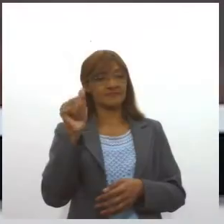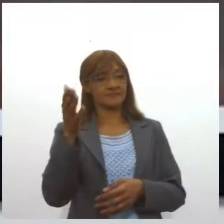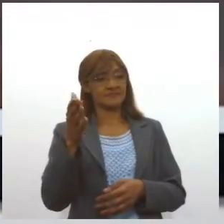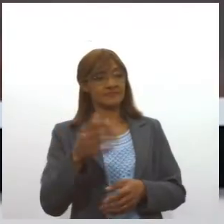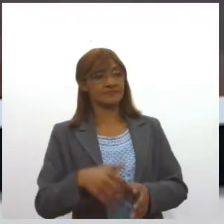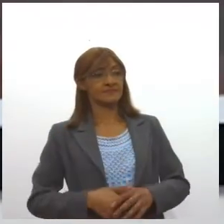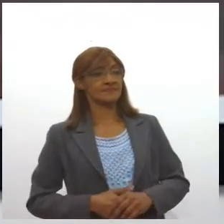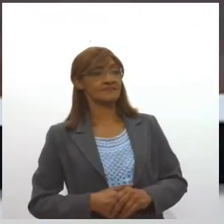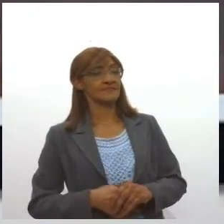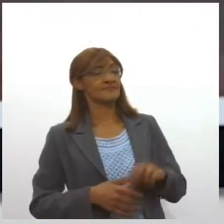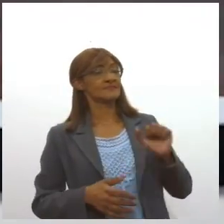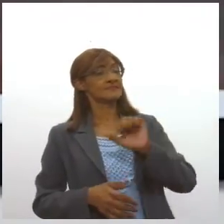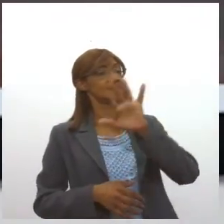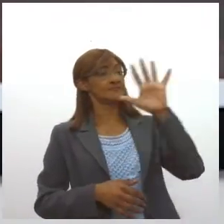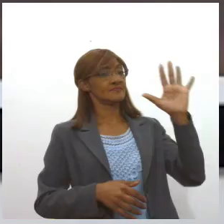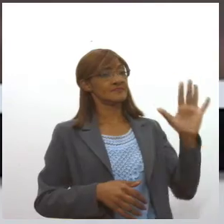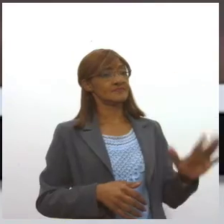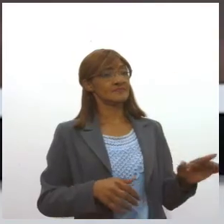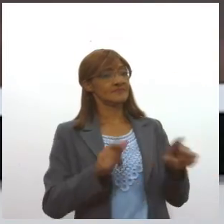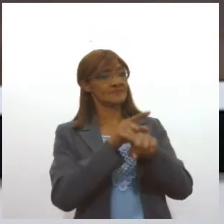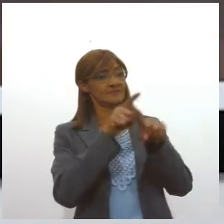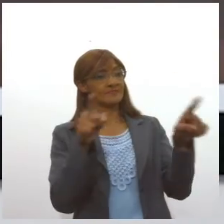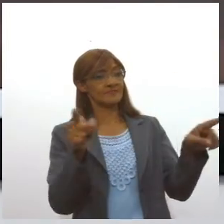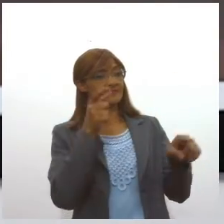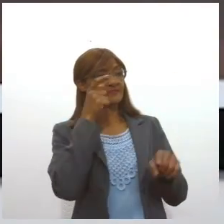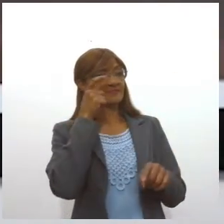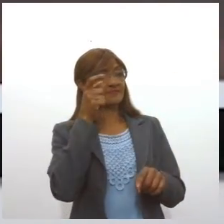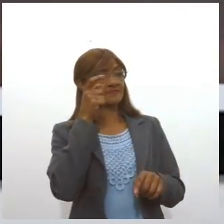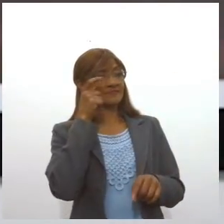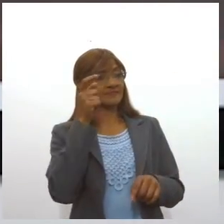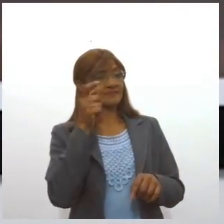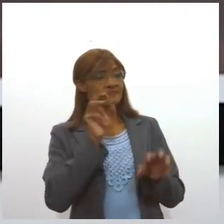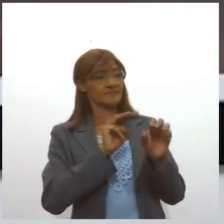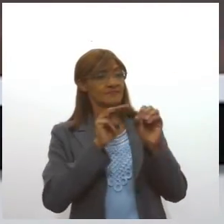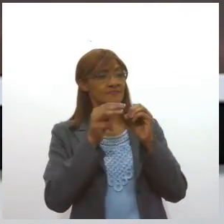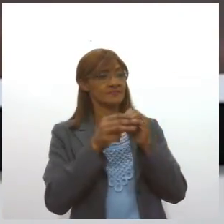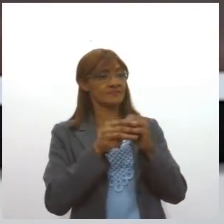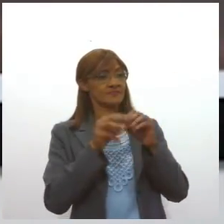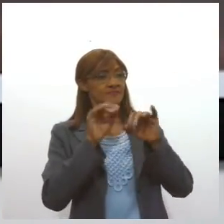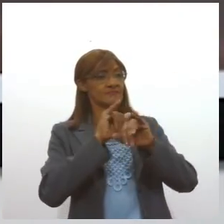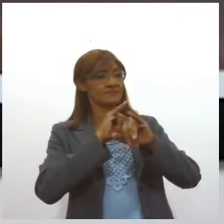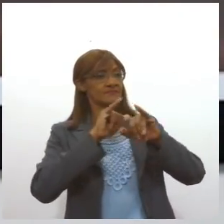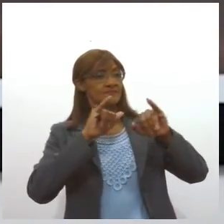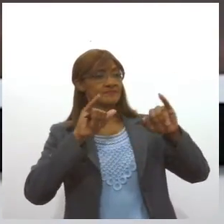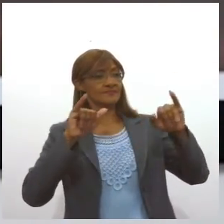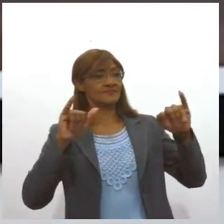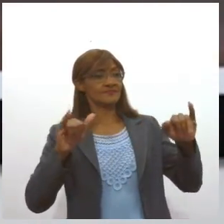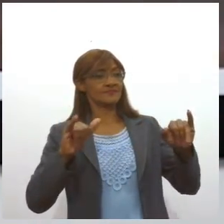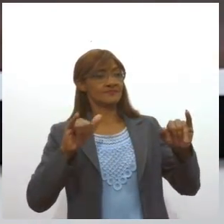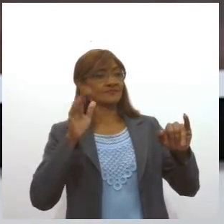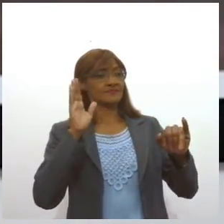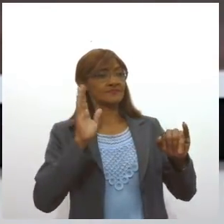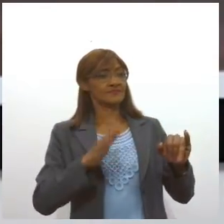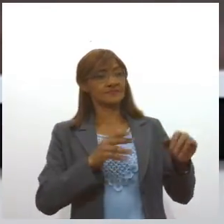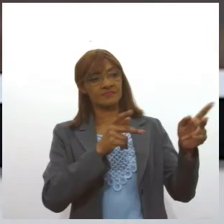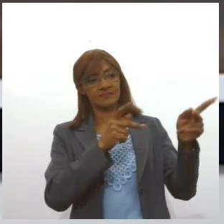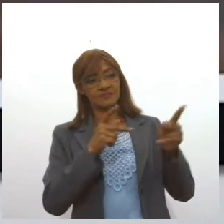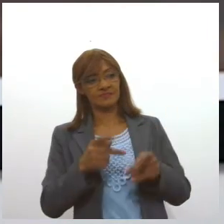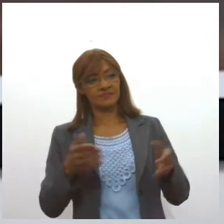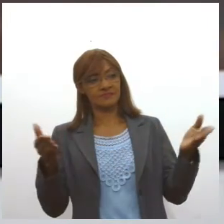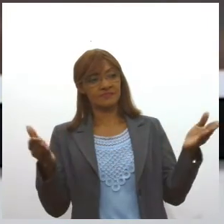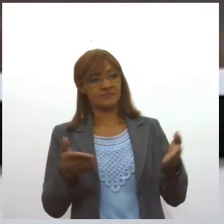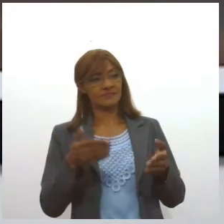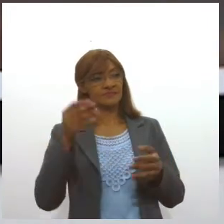Olá, Valquíria. Olá, você que acompanha o Alesi Notícia. Passando aqui para aquele tradicional convite. Afinal de contas, hoje é terça